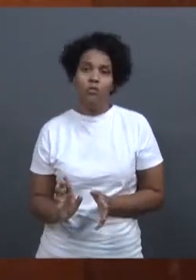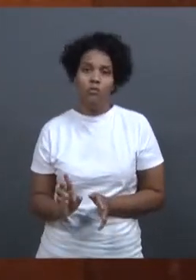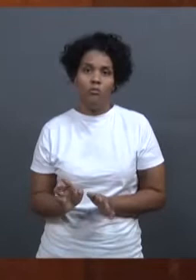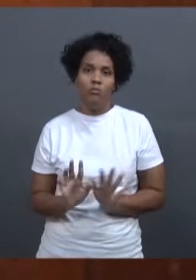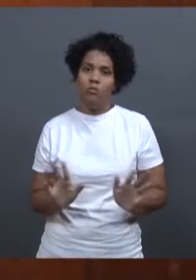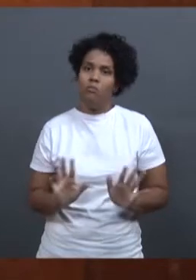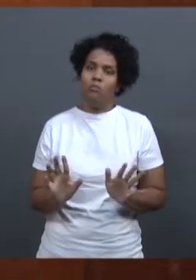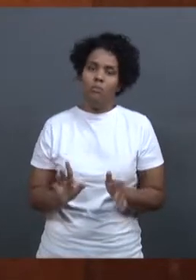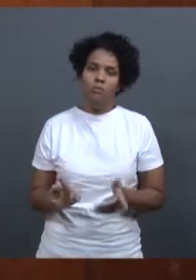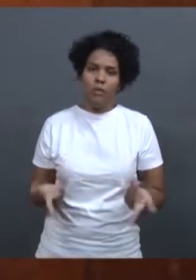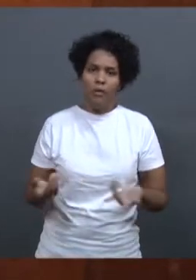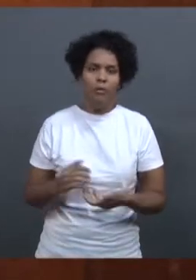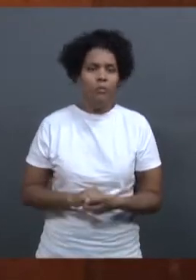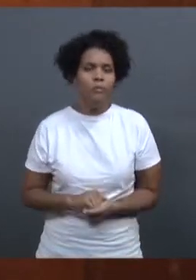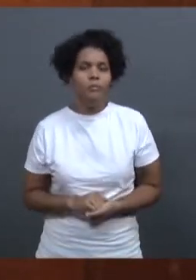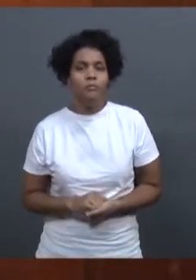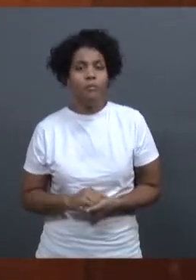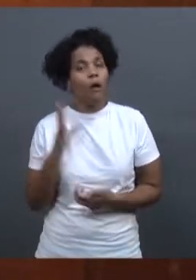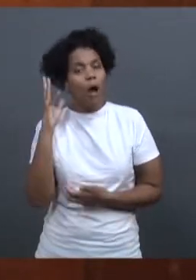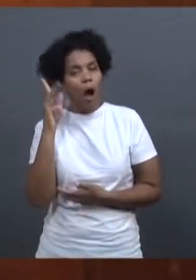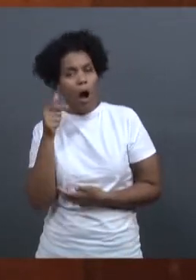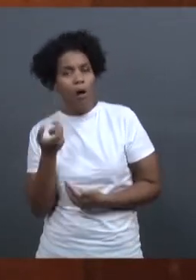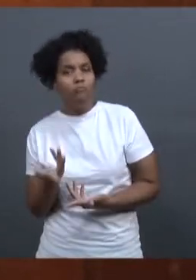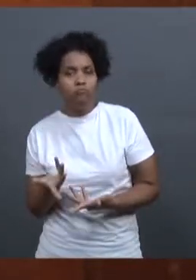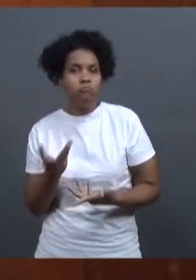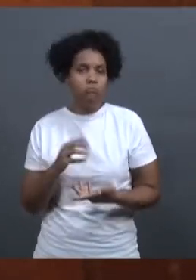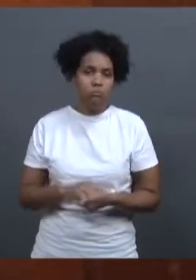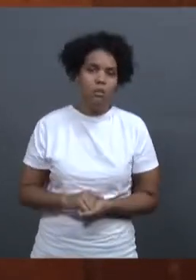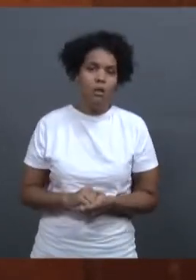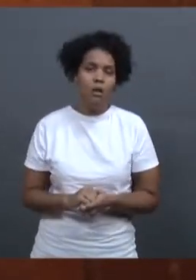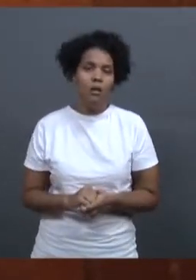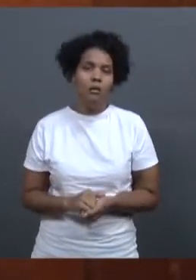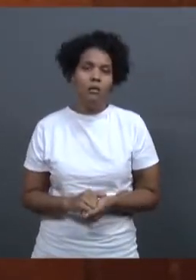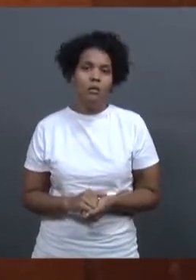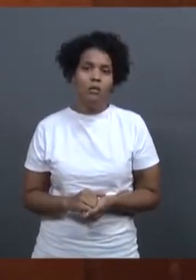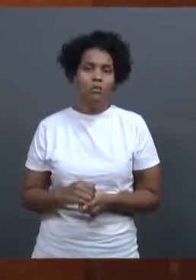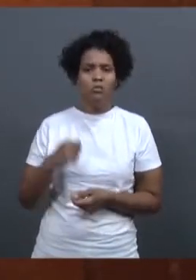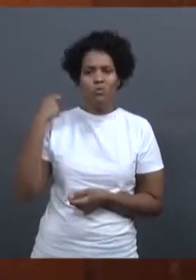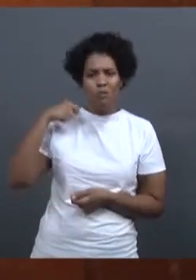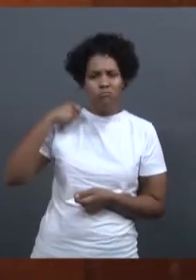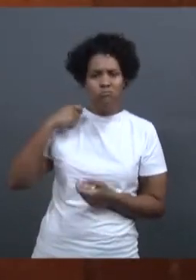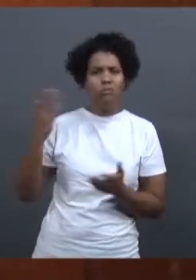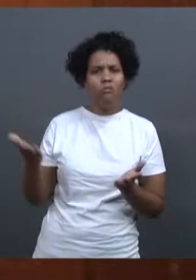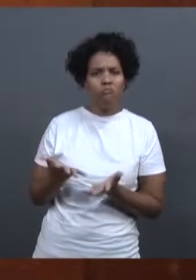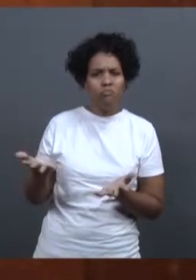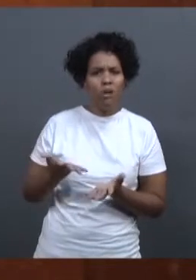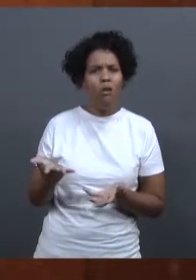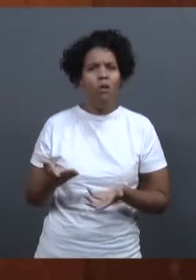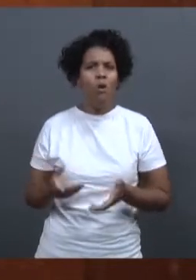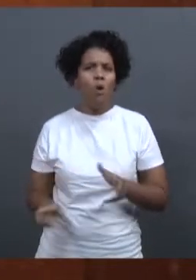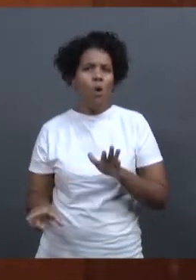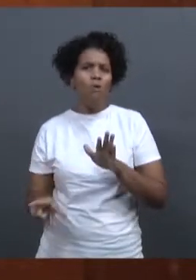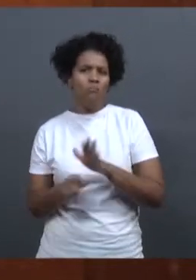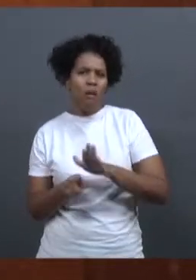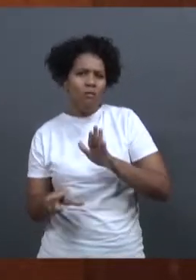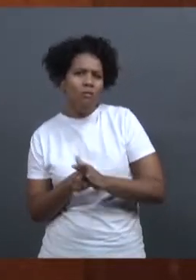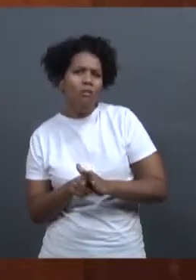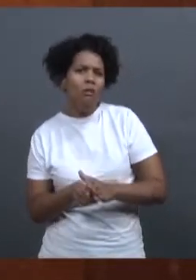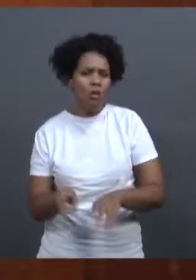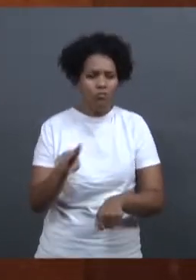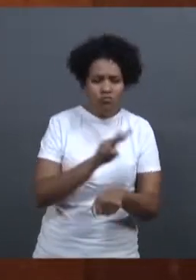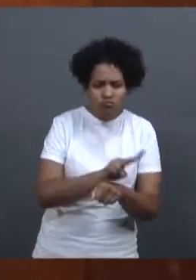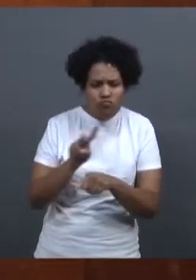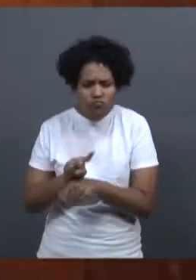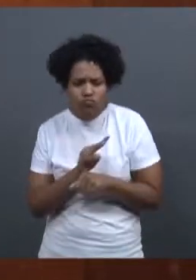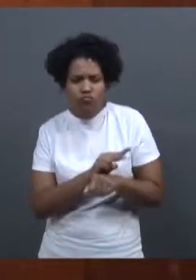de tragédia, né. Eu acho que isso, a ruptura agora, criou-se um novo patamar de legislação, de acompanhamento, de